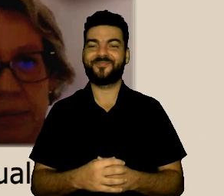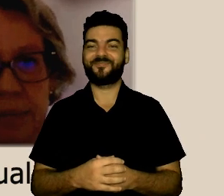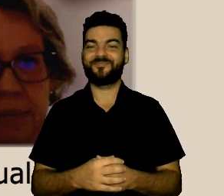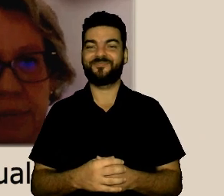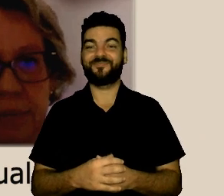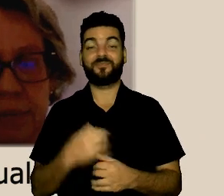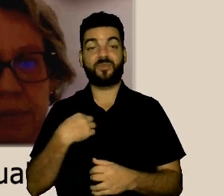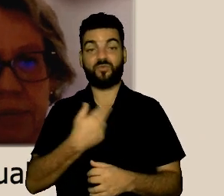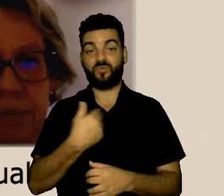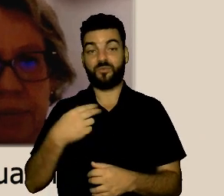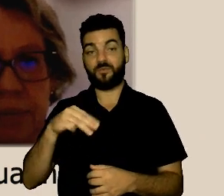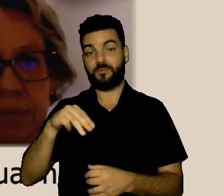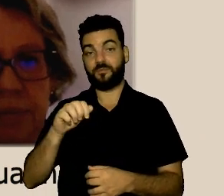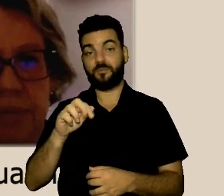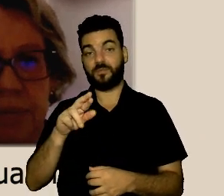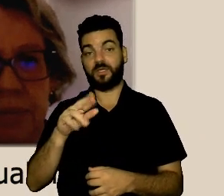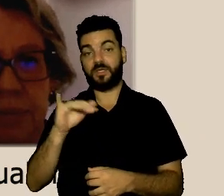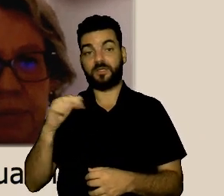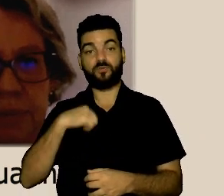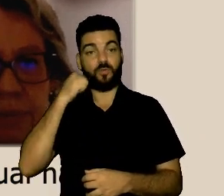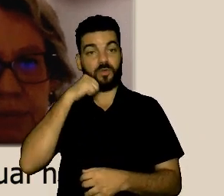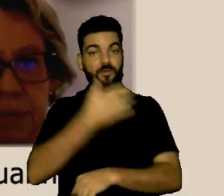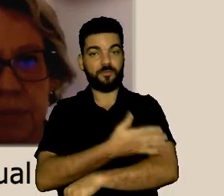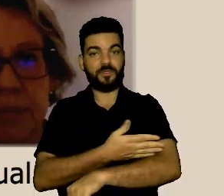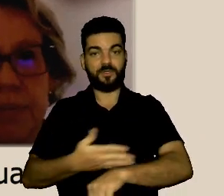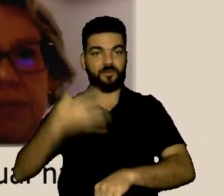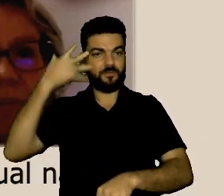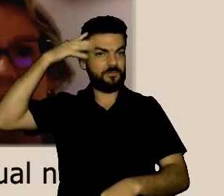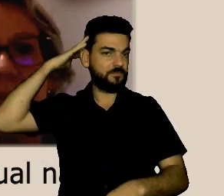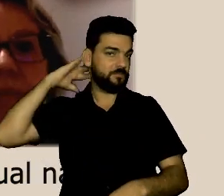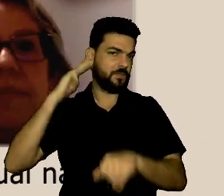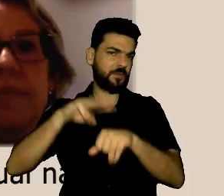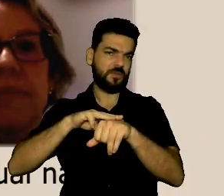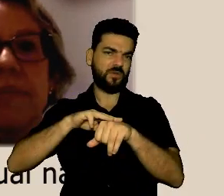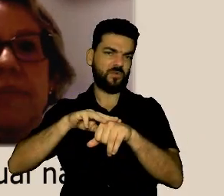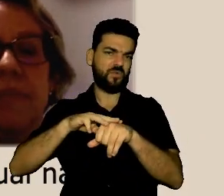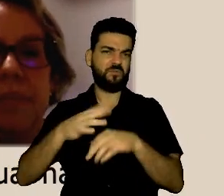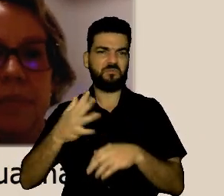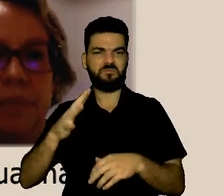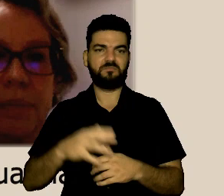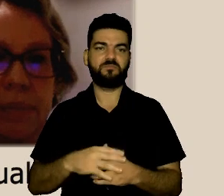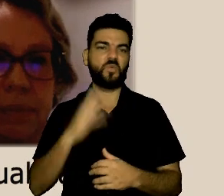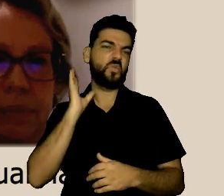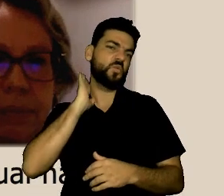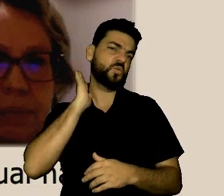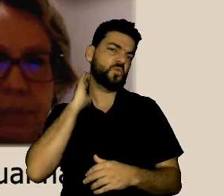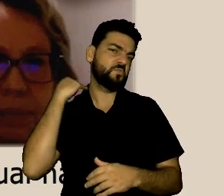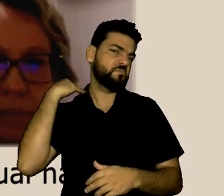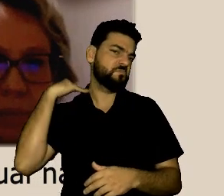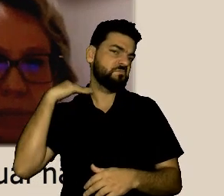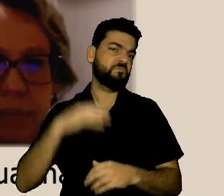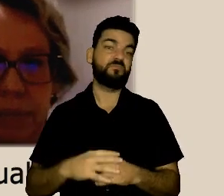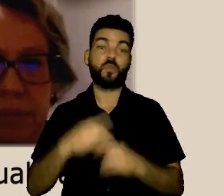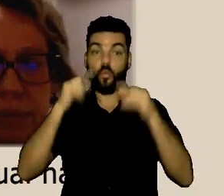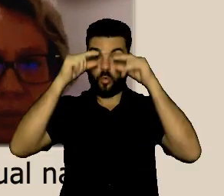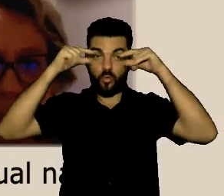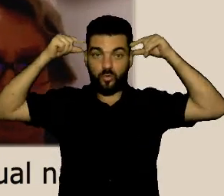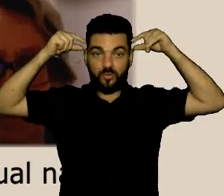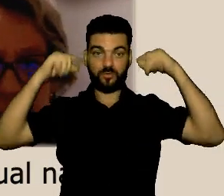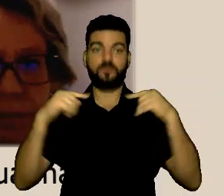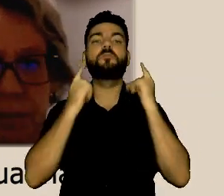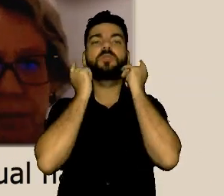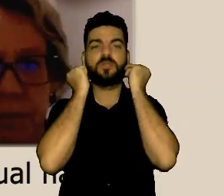castanho claro, curto, estou usando óculos, brincos e pingente de pérola, estou